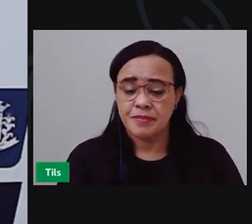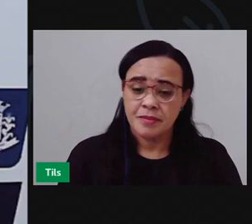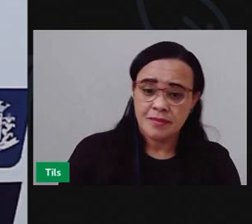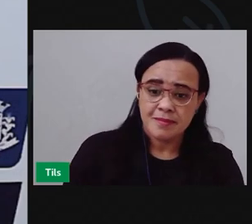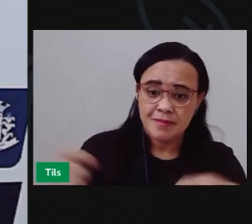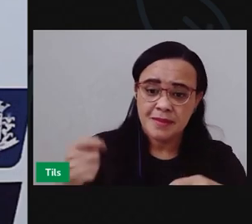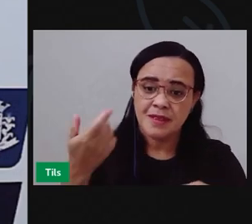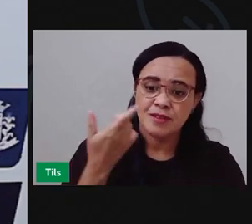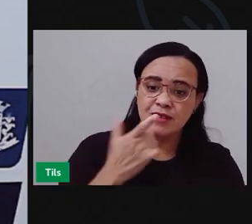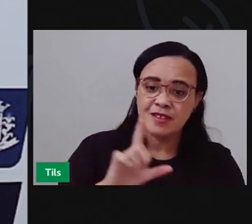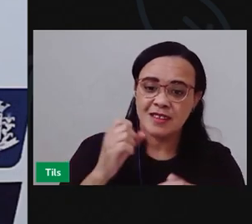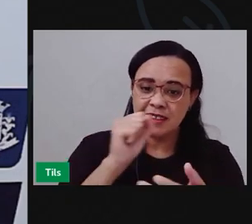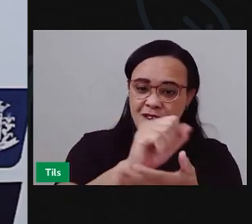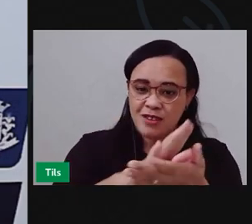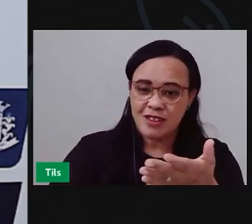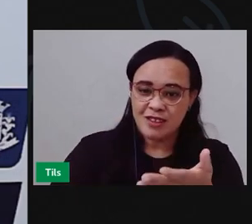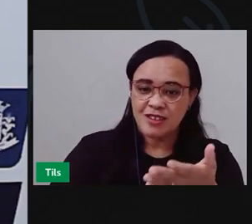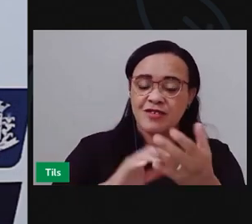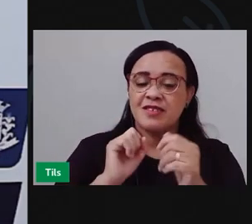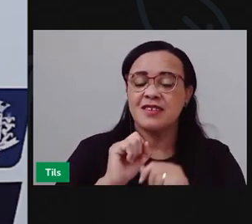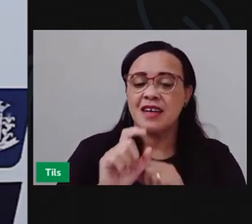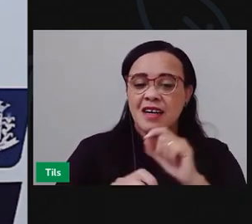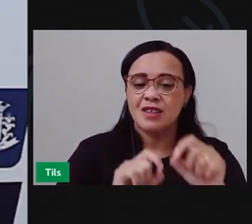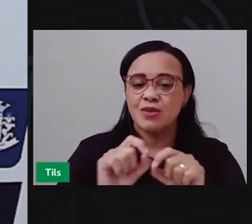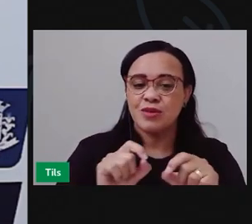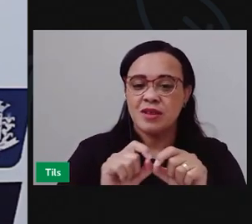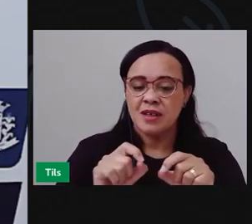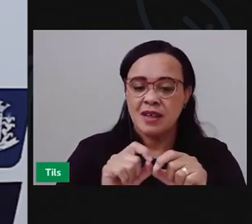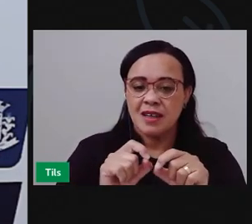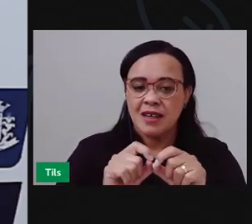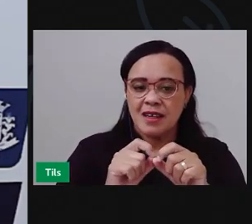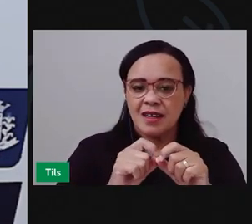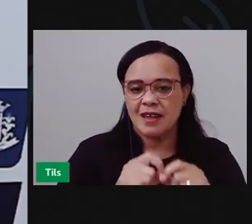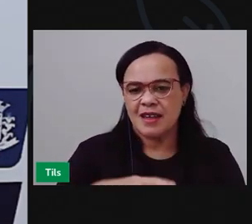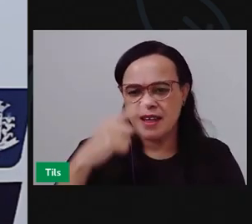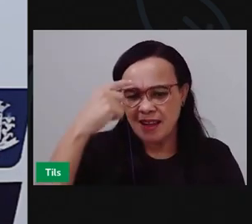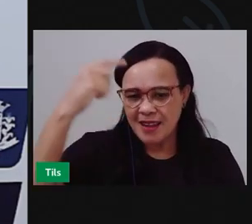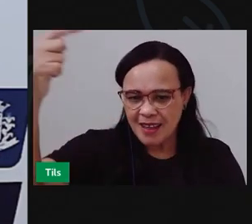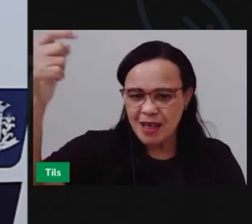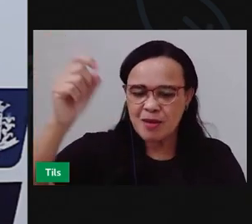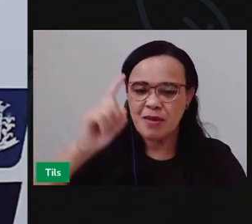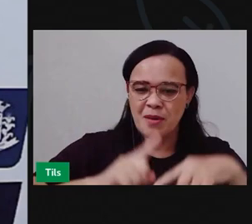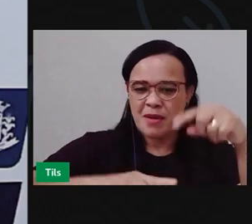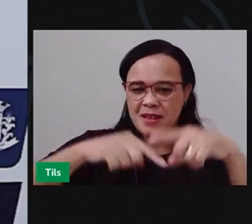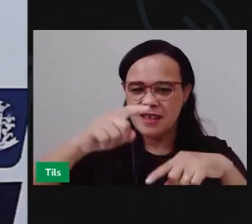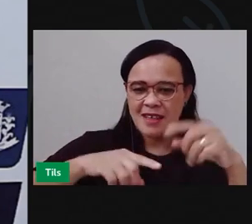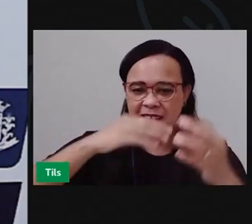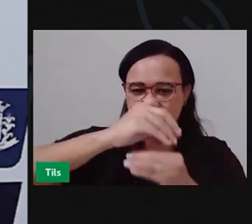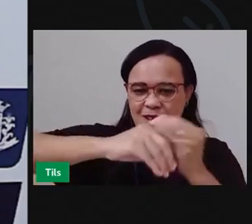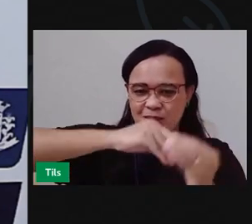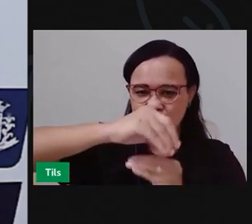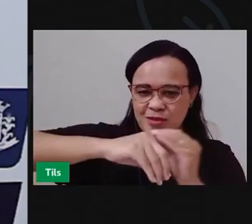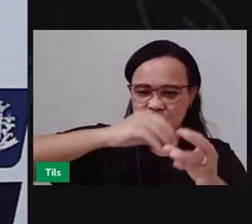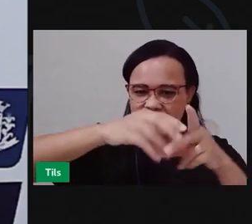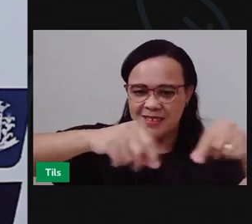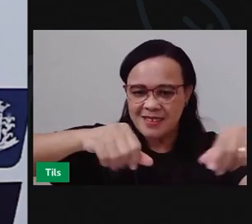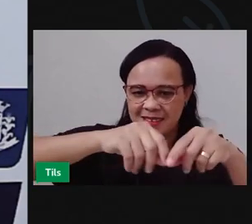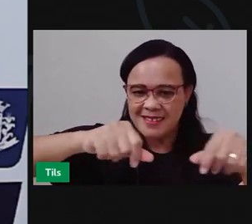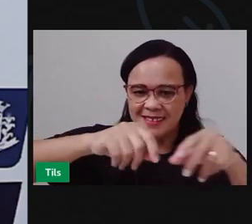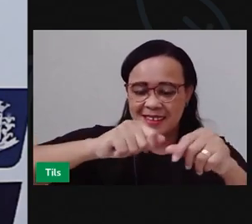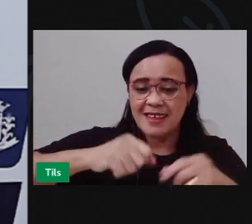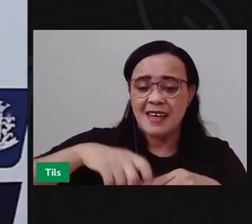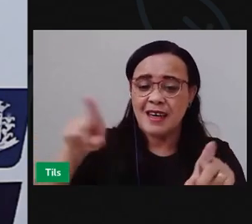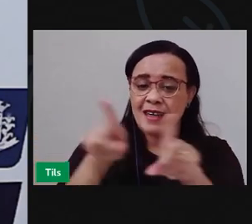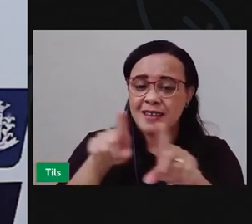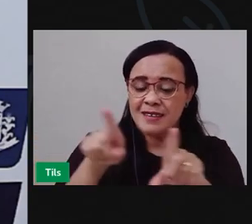aquela atividade de fazer uma compostagem, casa, uma composteira, uma garrafa